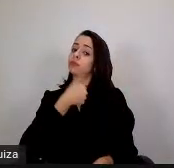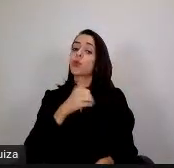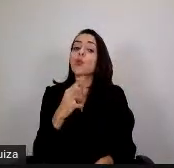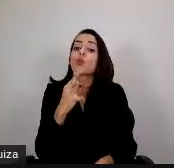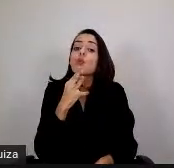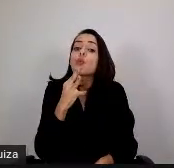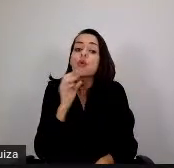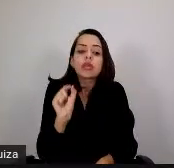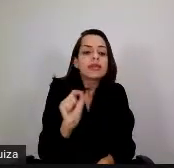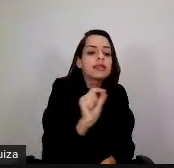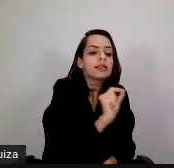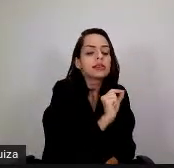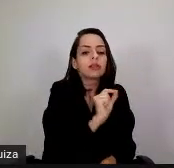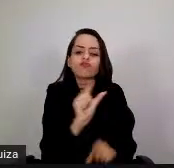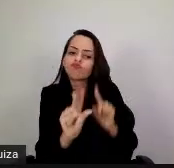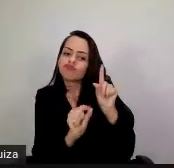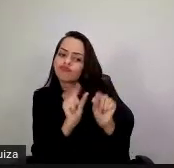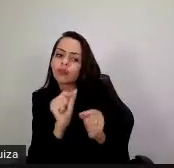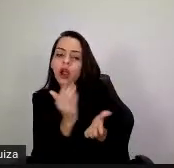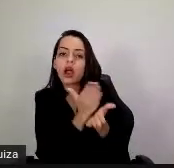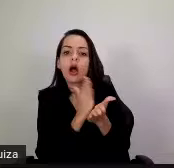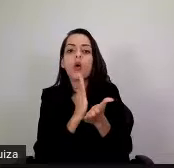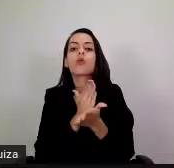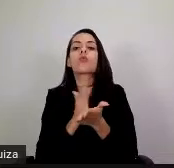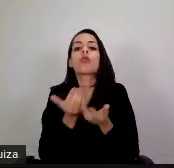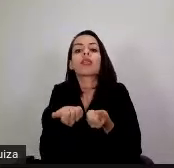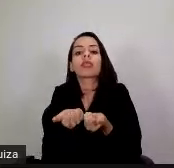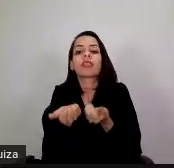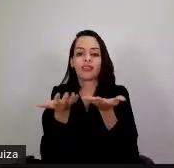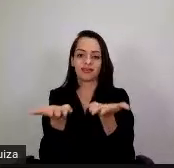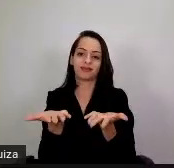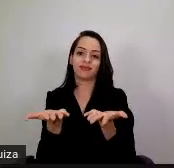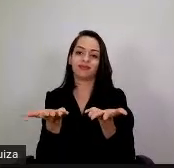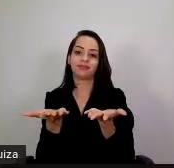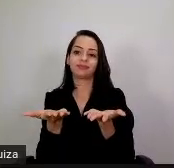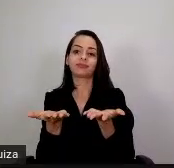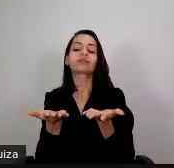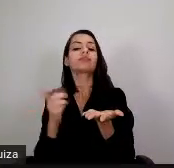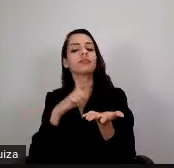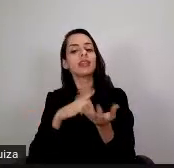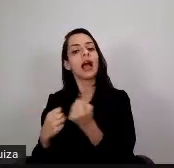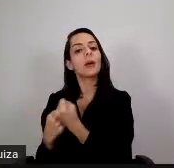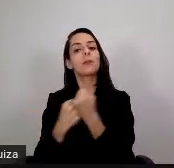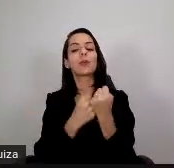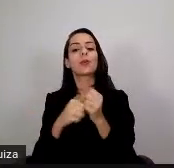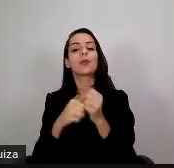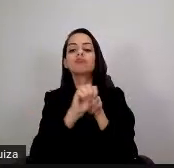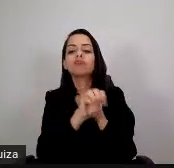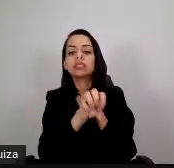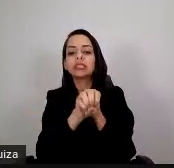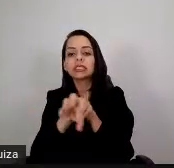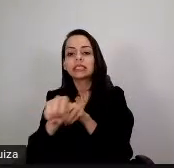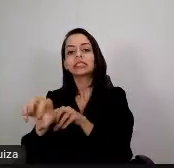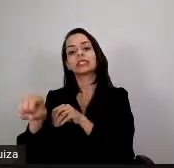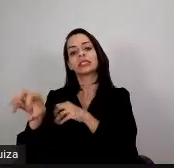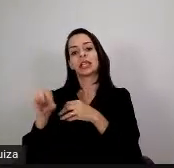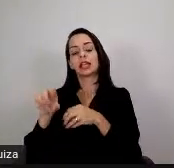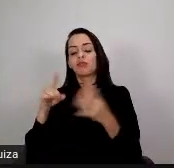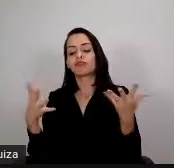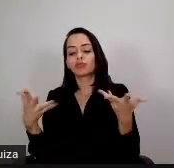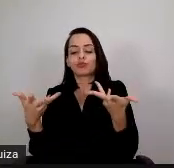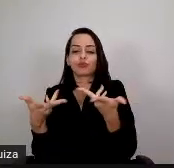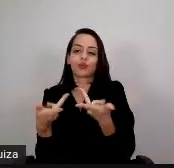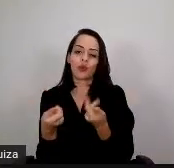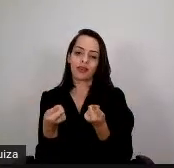escolher algumas delas, para que esse apoio ao ensino seja feito com maior qualidade. qualidade.